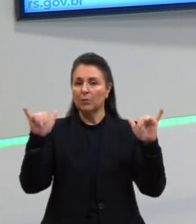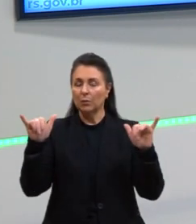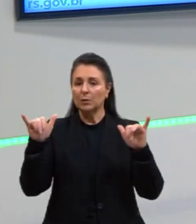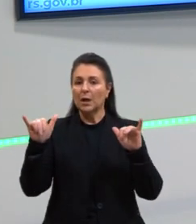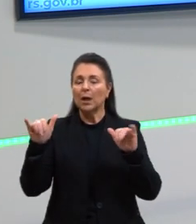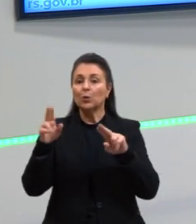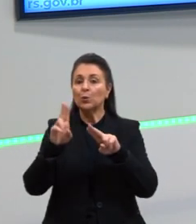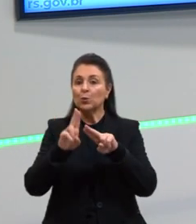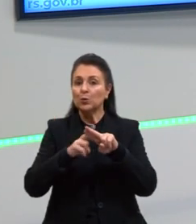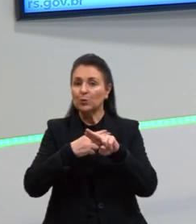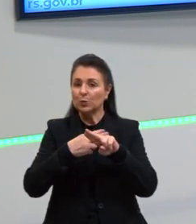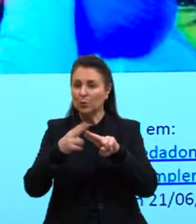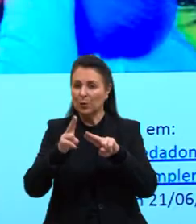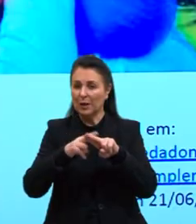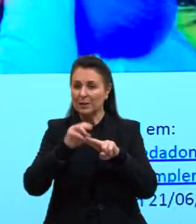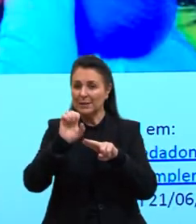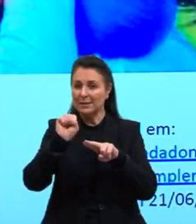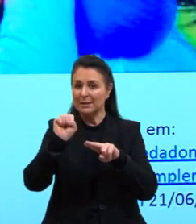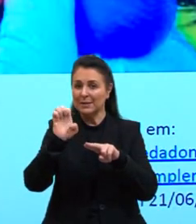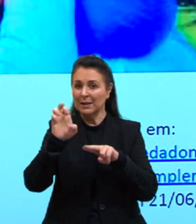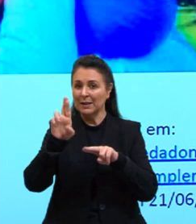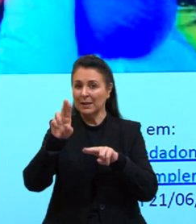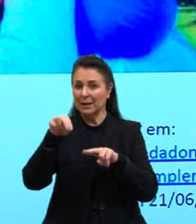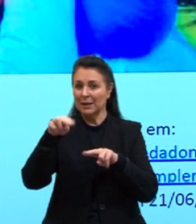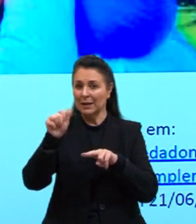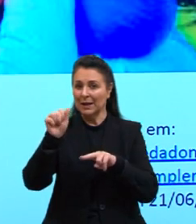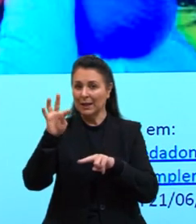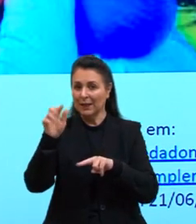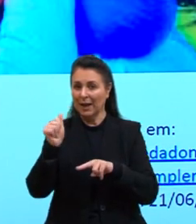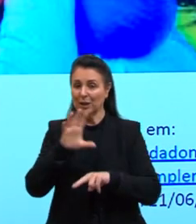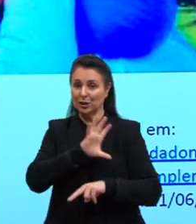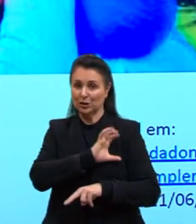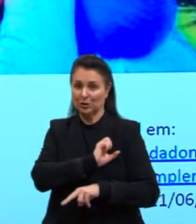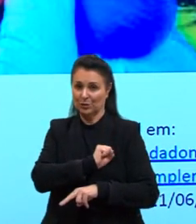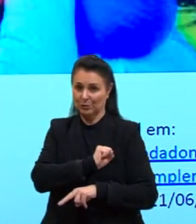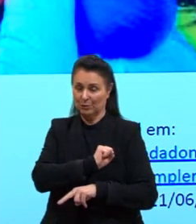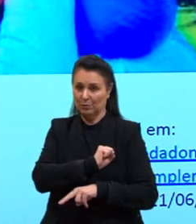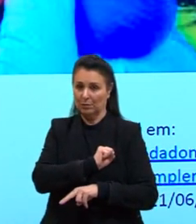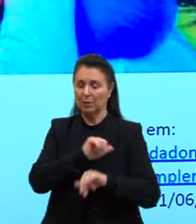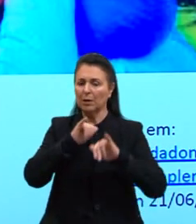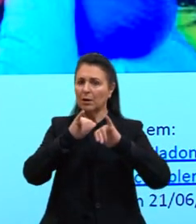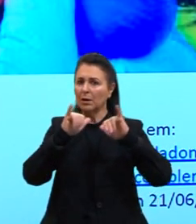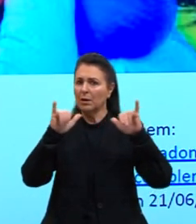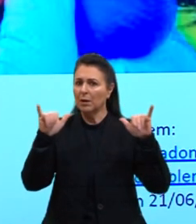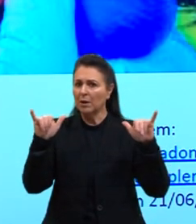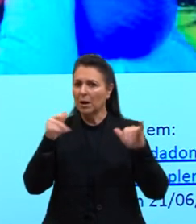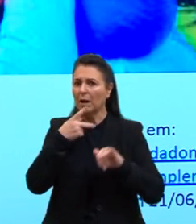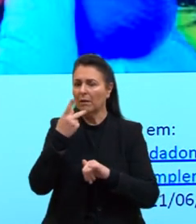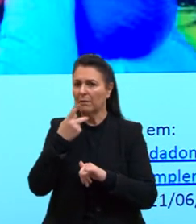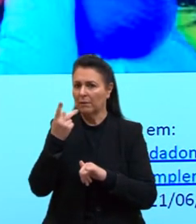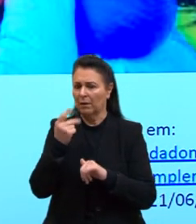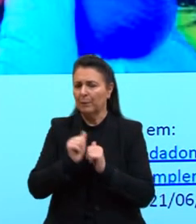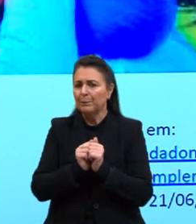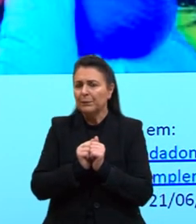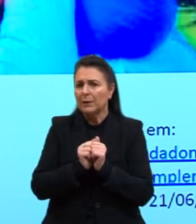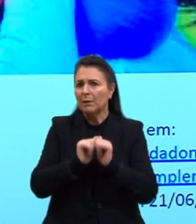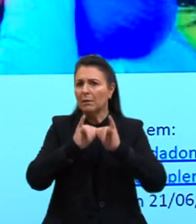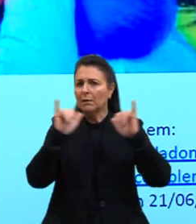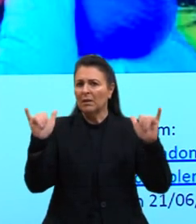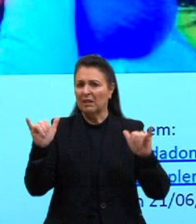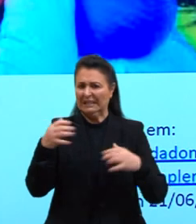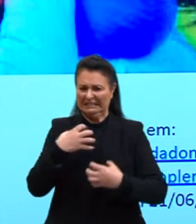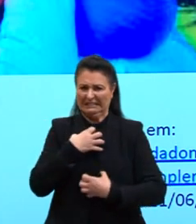bombom serenata de amor da garoto. E a propaganda diz o seguinte, está com raiva